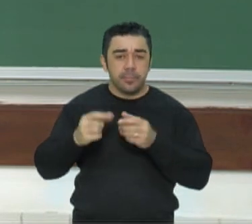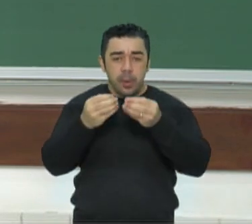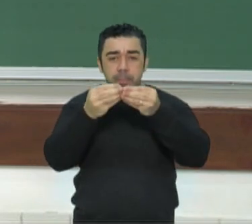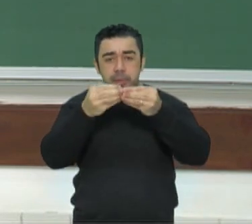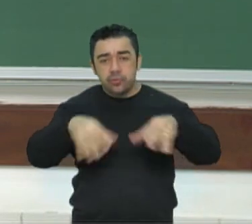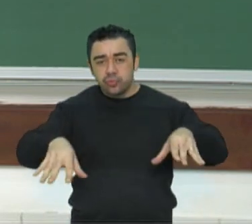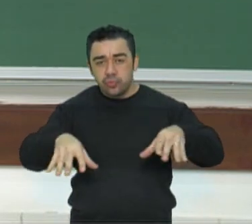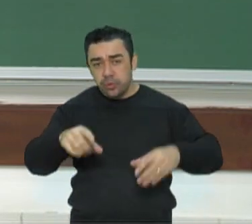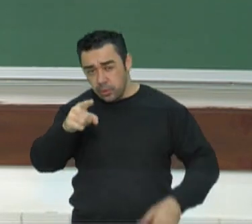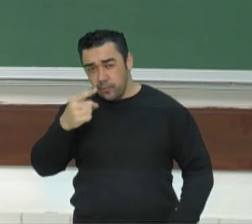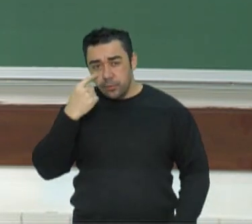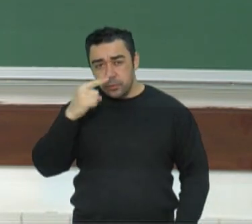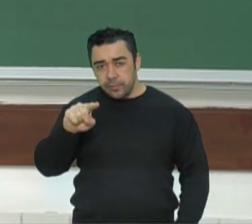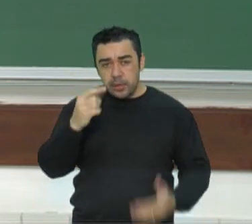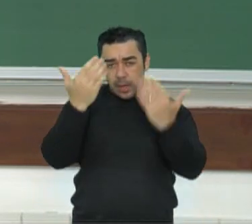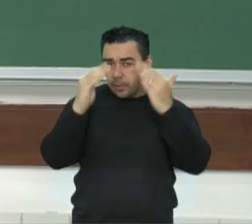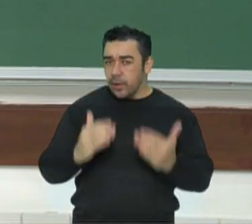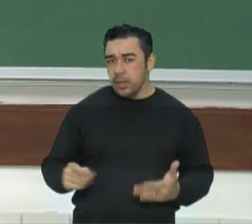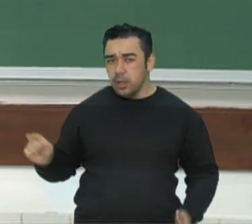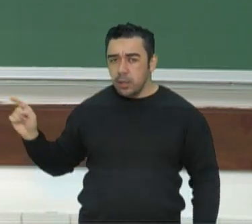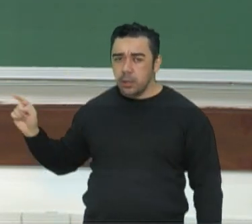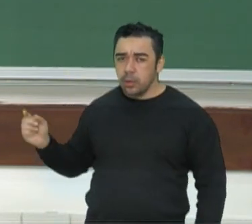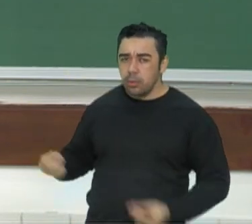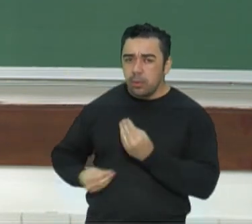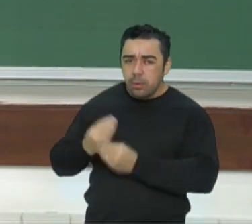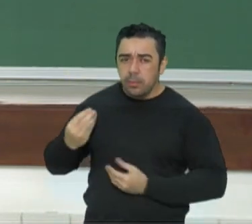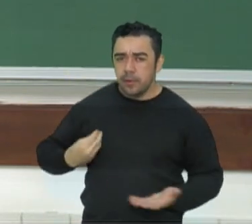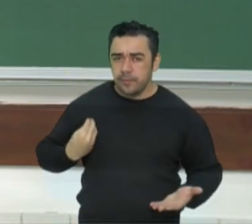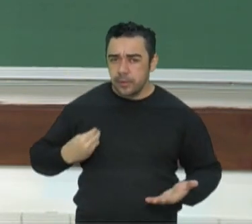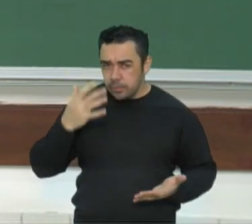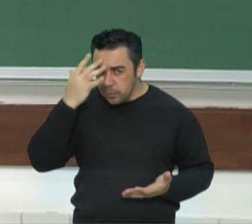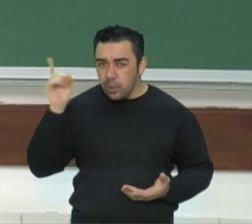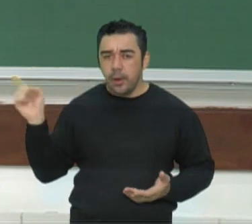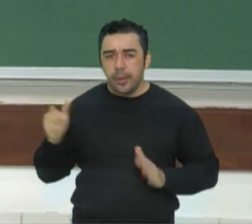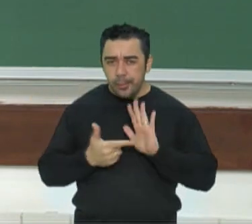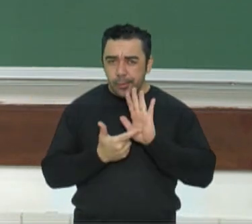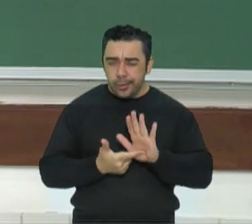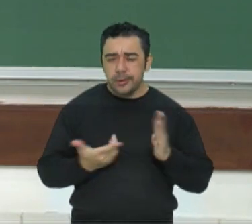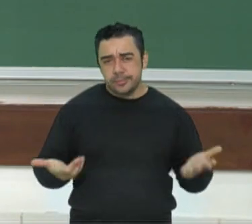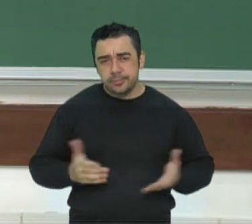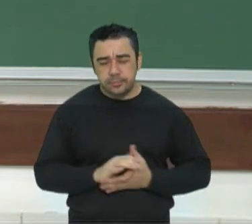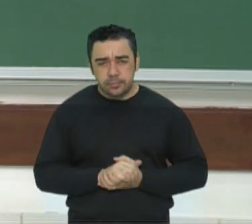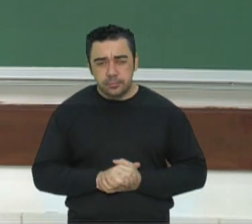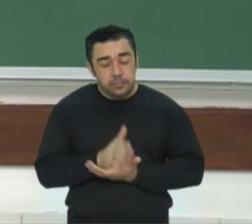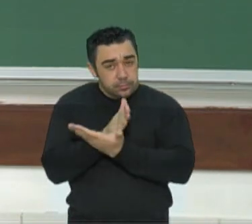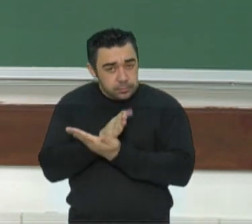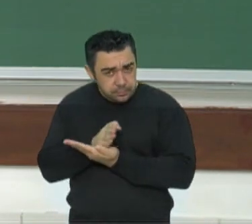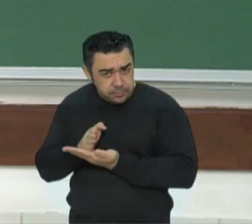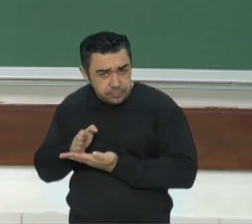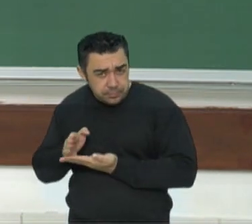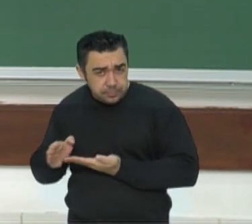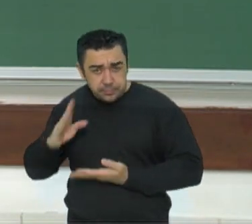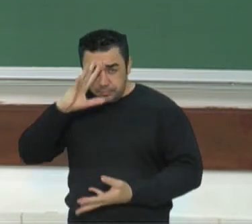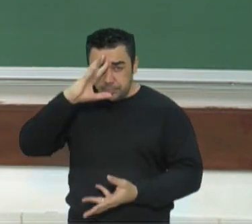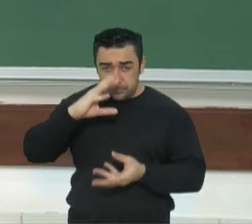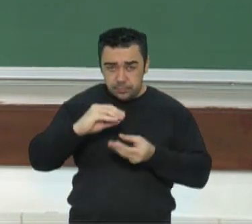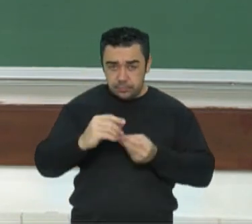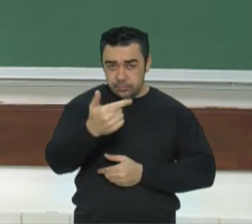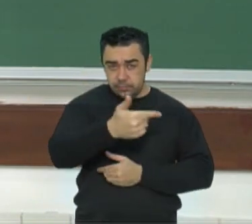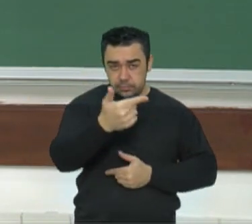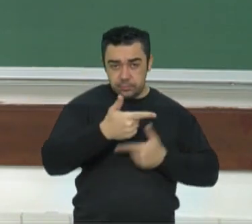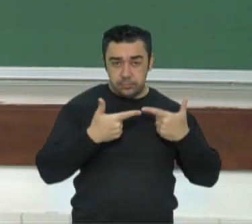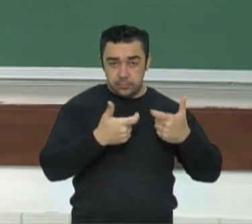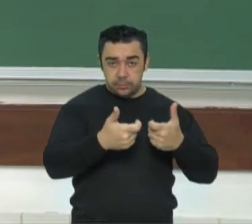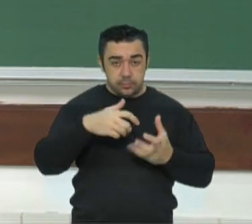avalie o impacto disso na vida dessas pessoas e essa imagem mostra um pouco disso. Começando, então, a entender Segunda Guerra